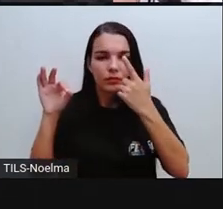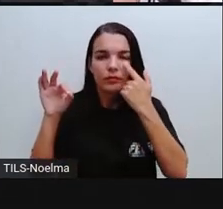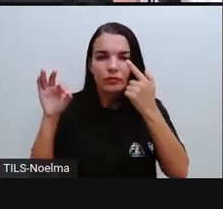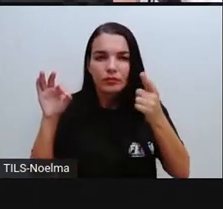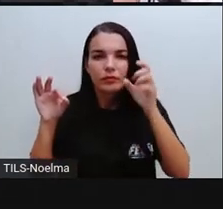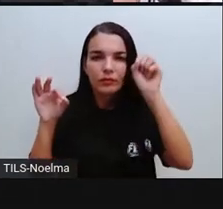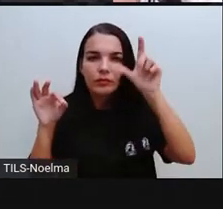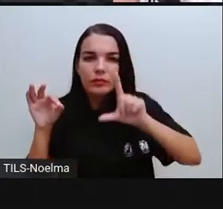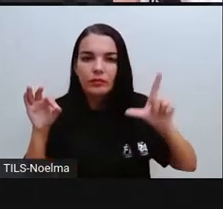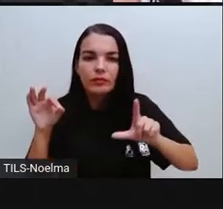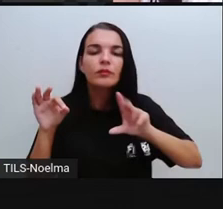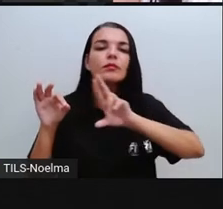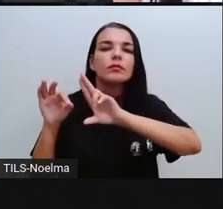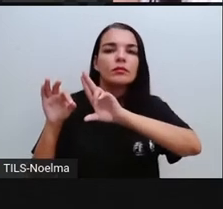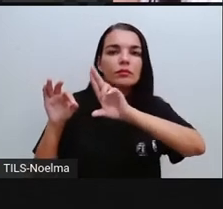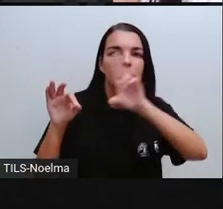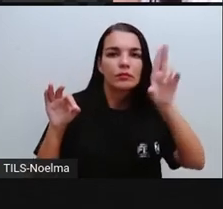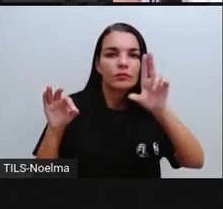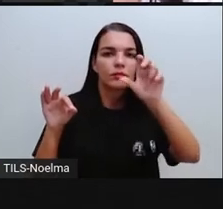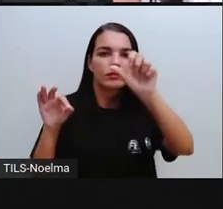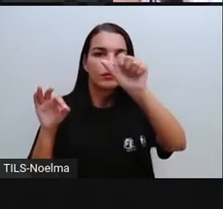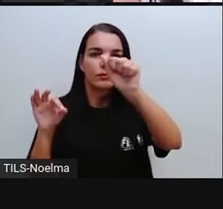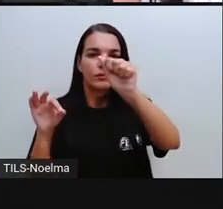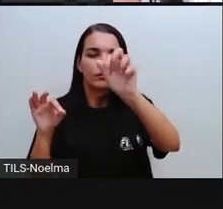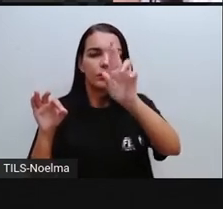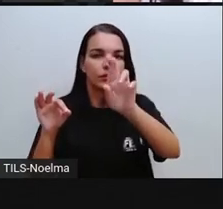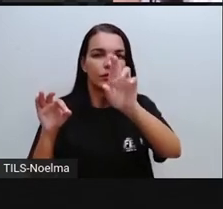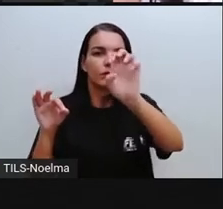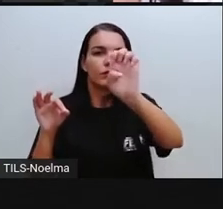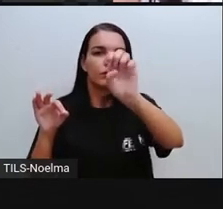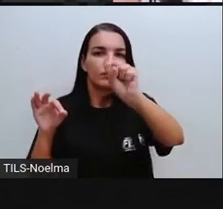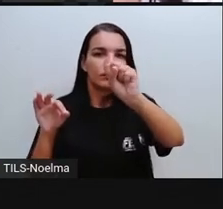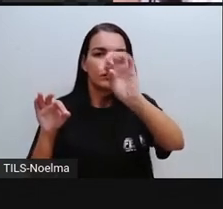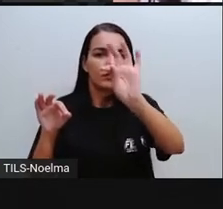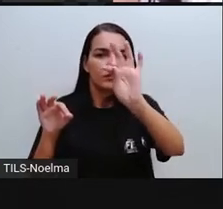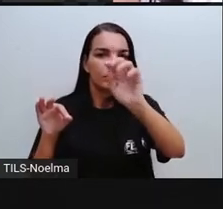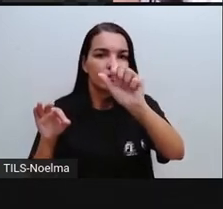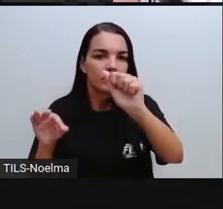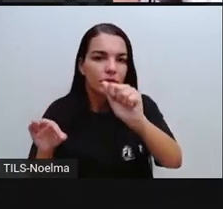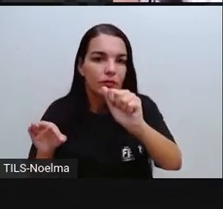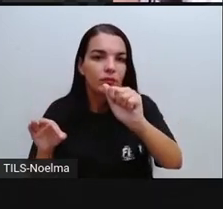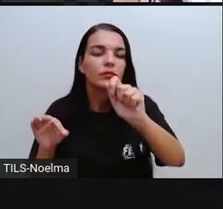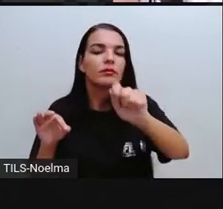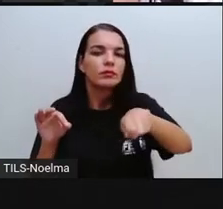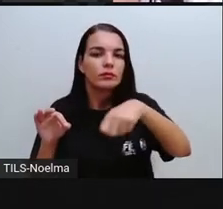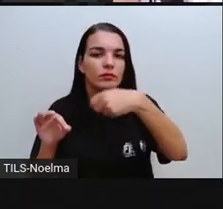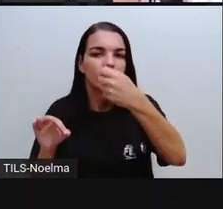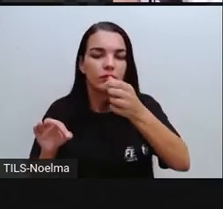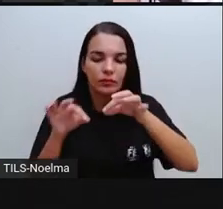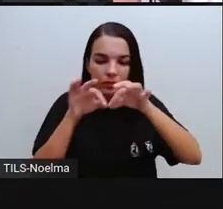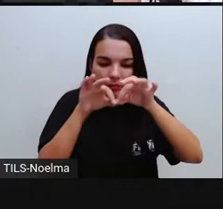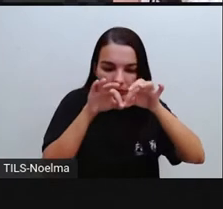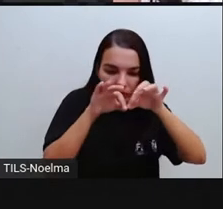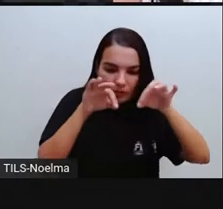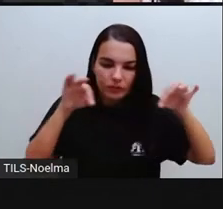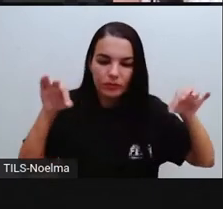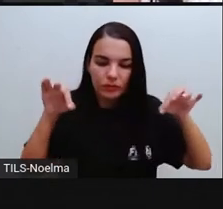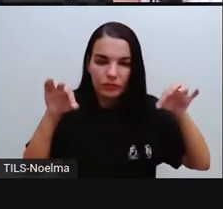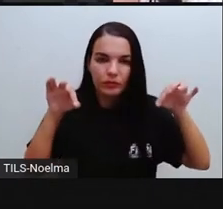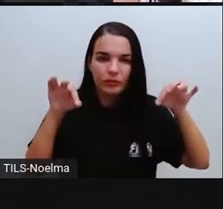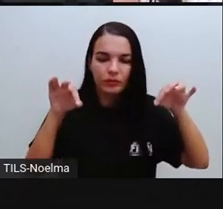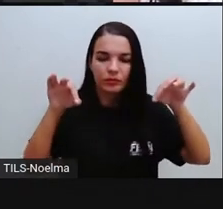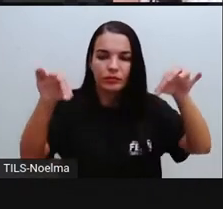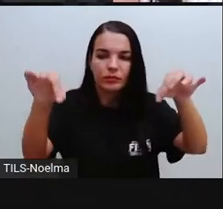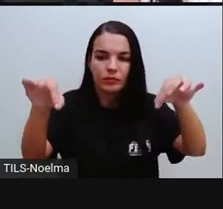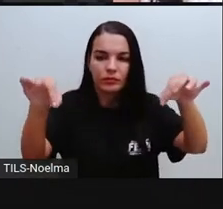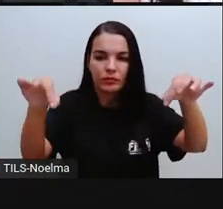só para vocês entenderem. Não são só essas partes, né? Que estão aí destacadas, que são arestas